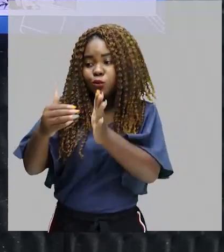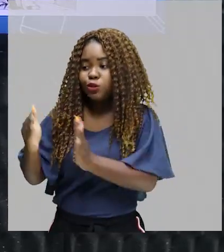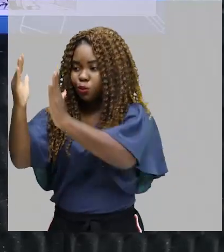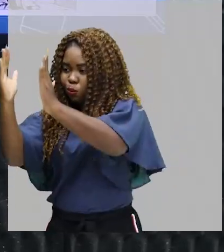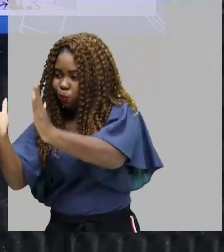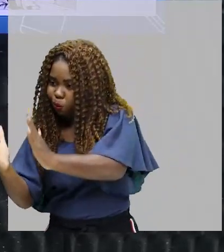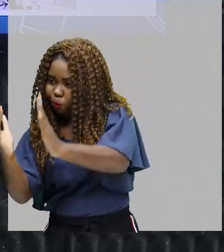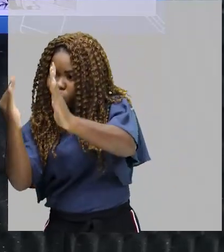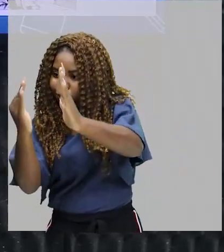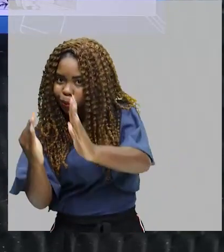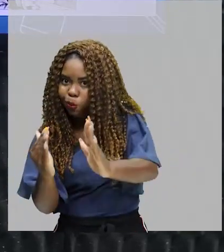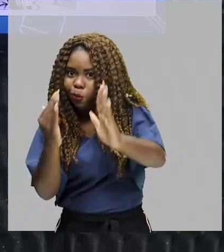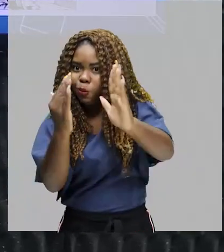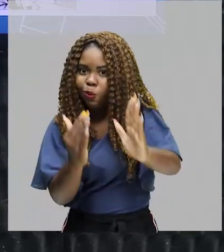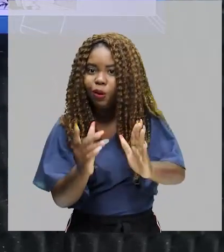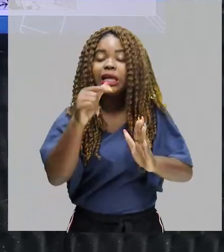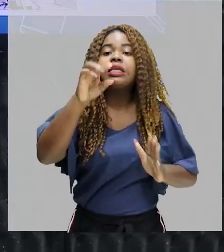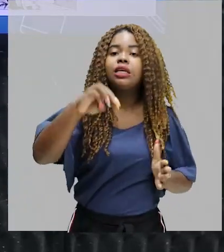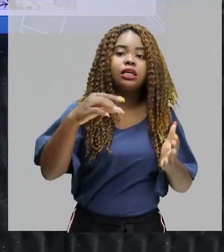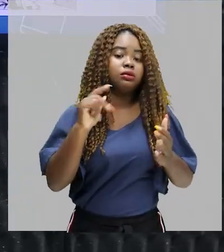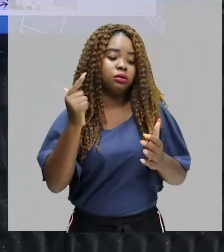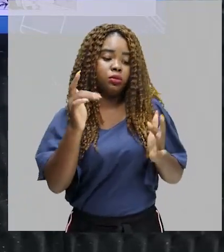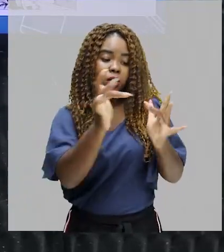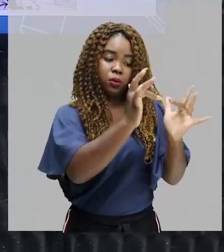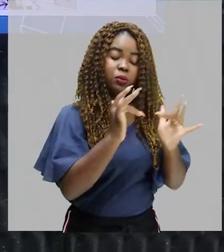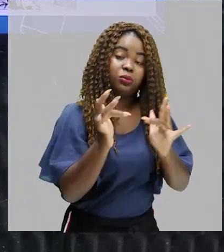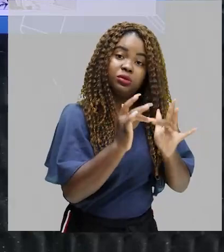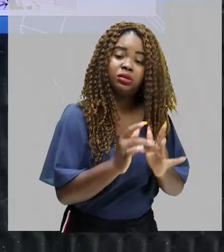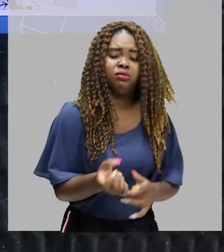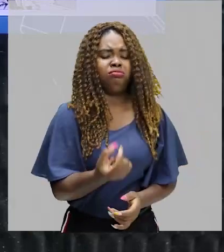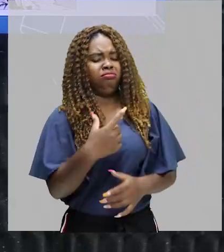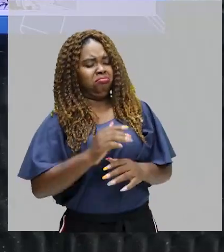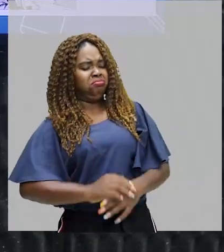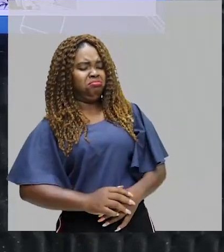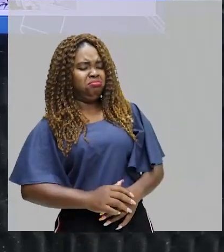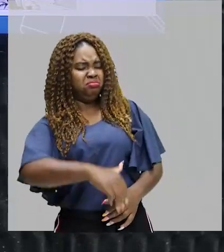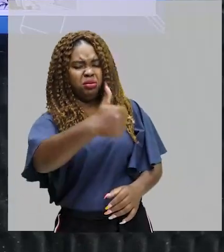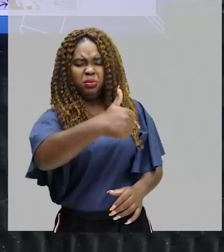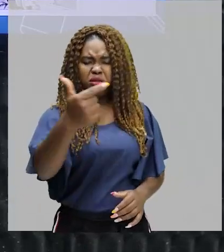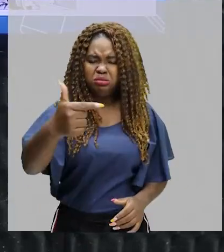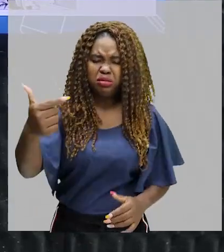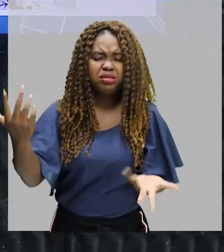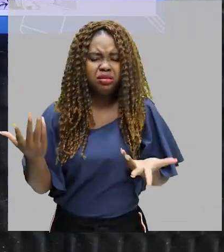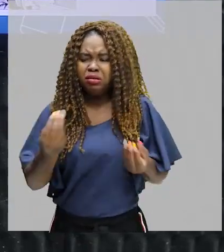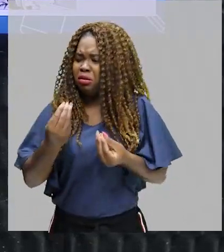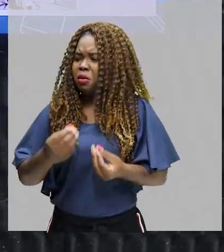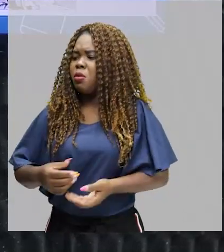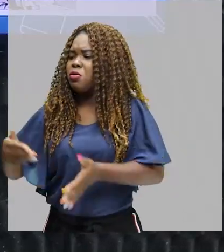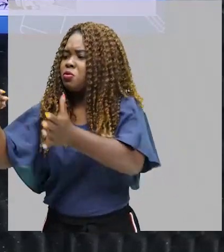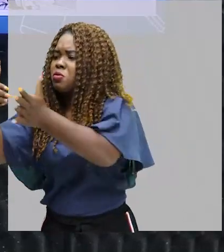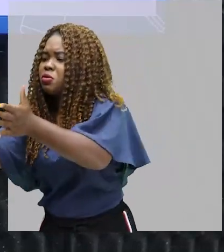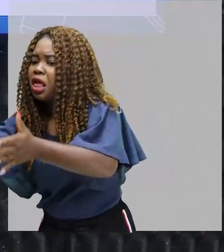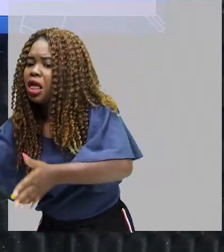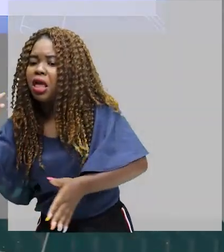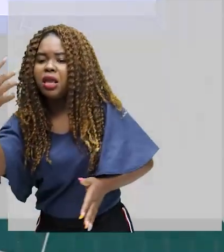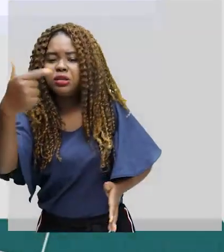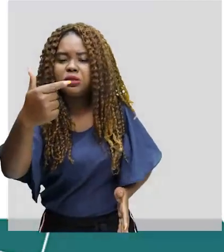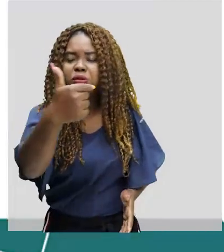frente. Então, quem não tem muito contato com os mangás, pode até estranhar essa característica a princípio.